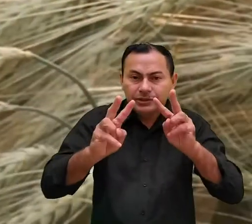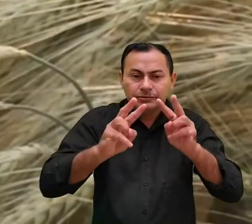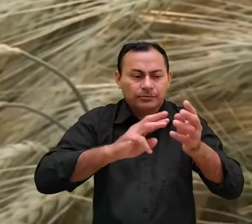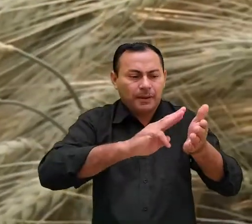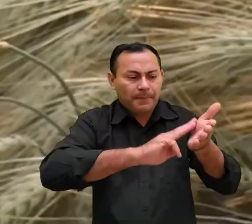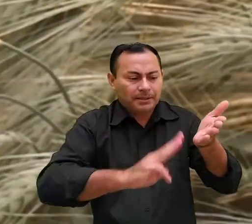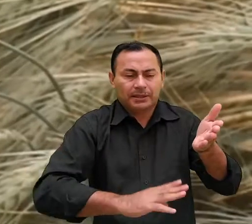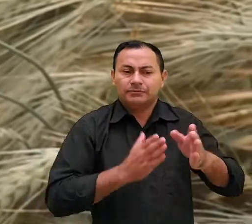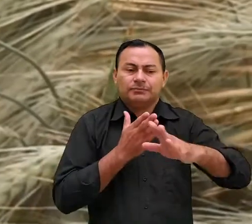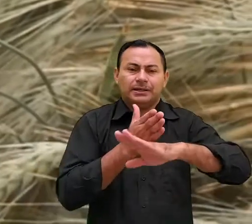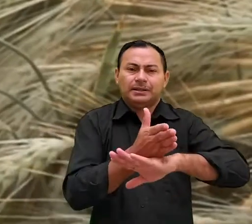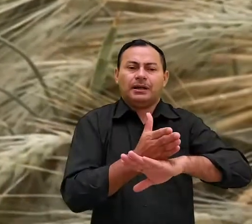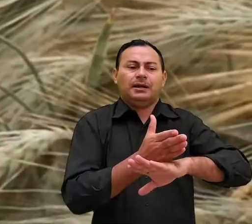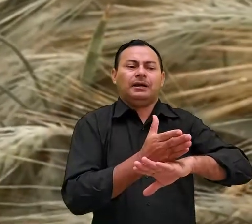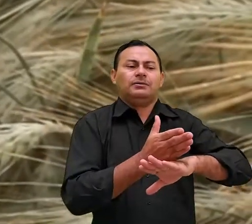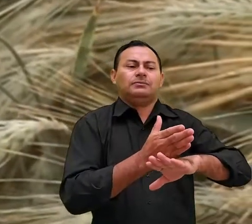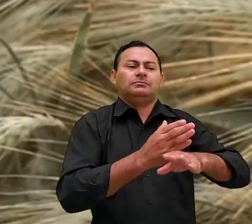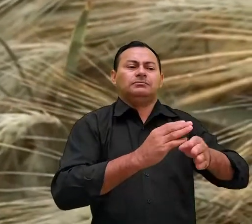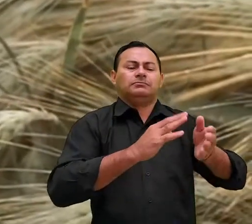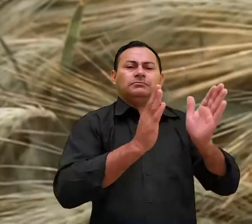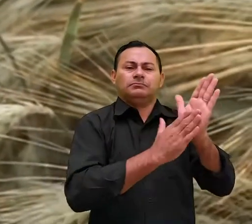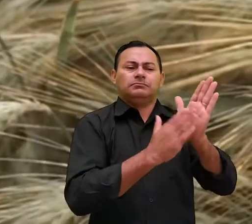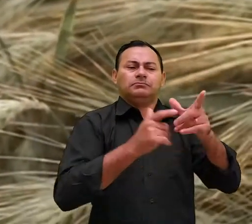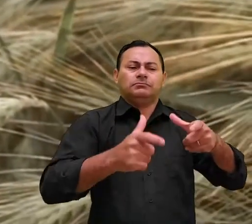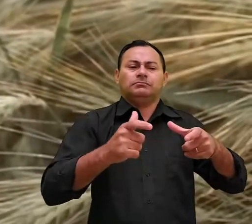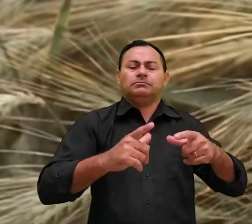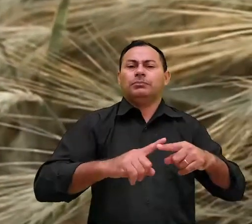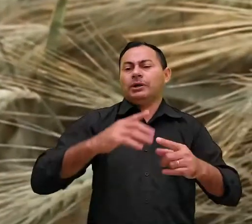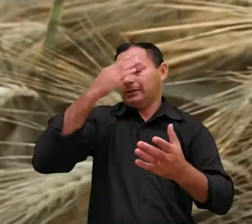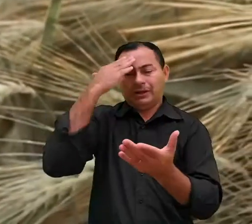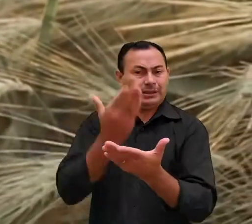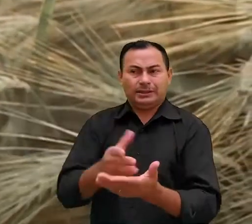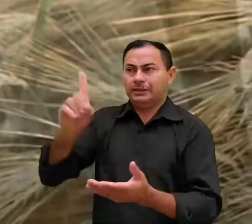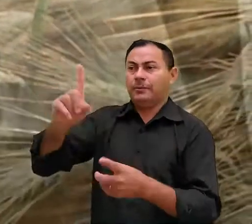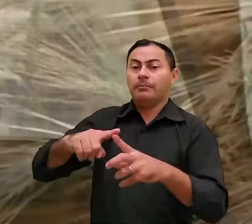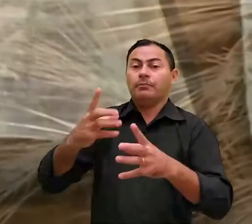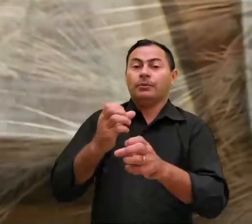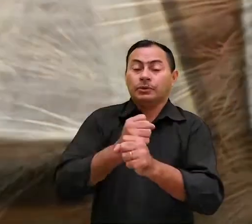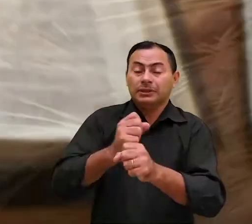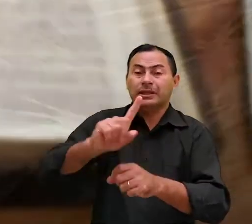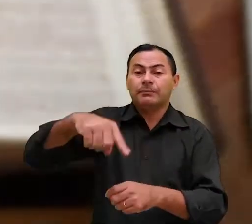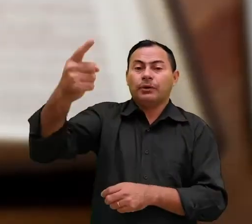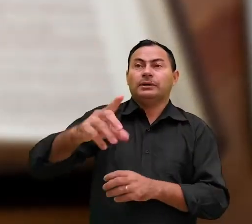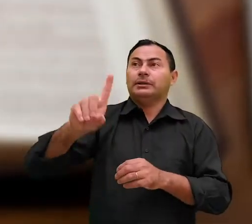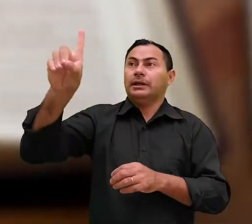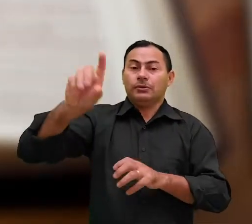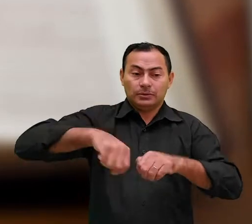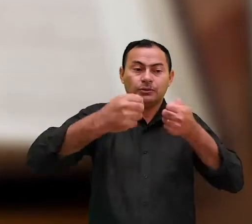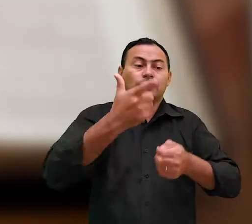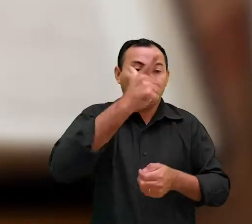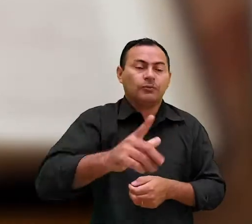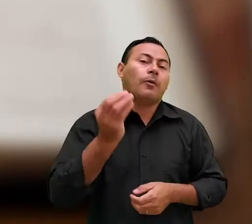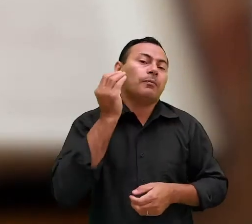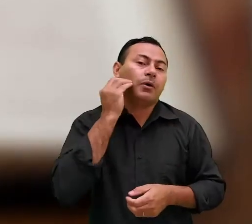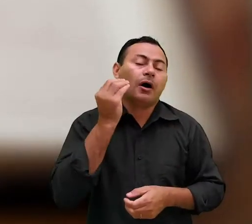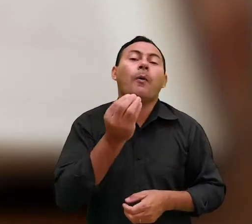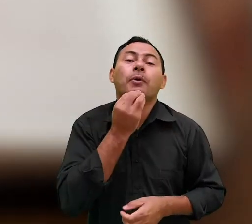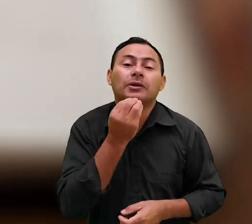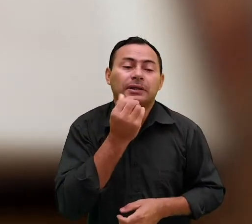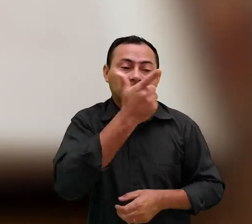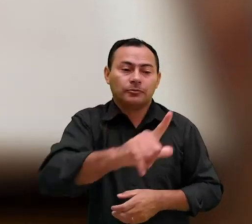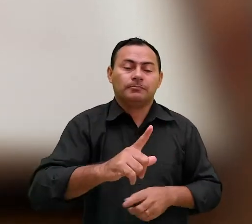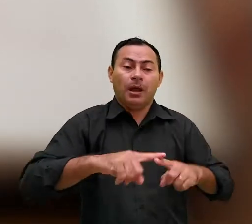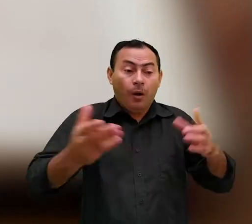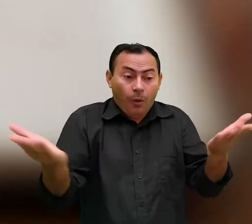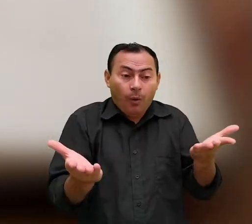ouvido a mensagem e não entraram na terra prometida porque não creram em Deus mas muitos anos mais tarde Deus deu a oportunidade mais uma vez